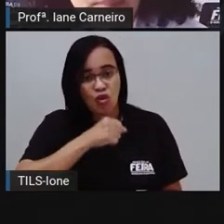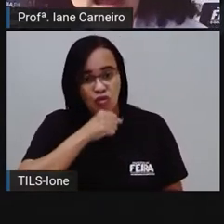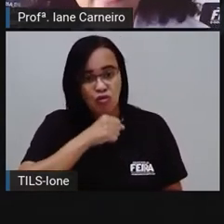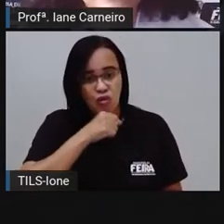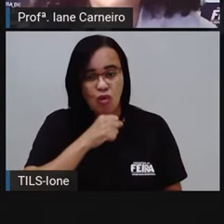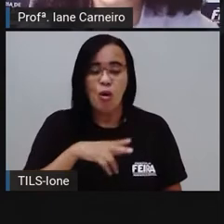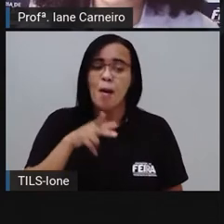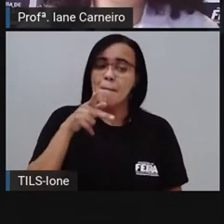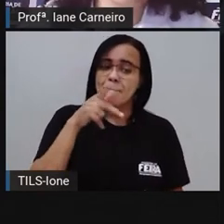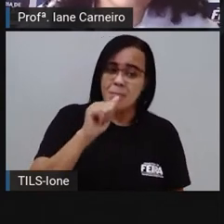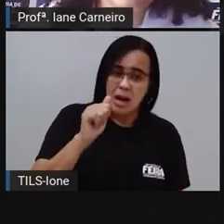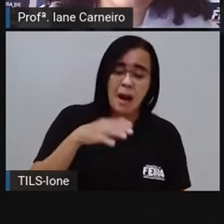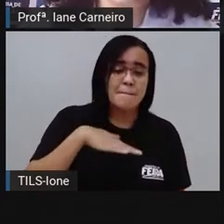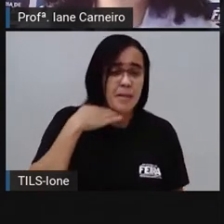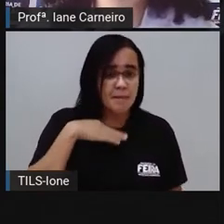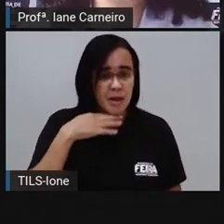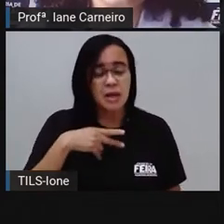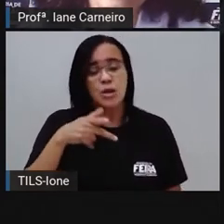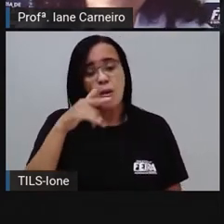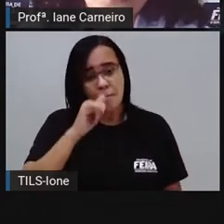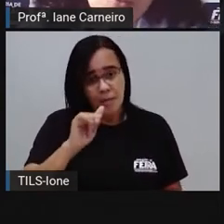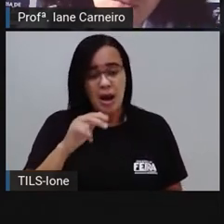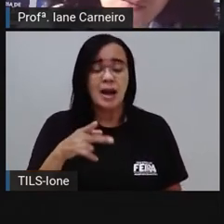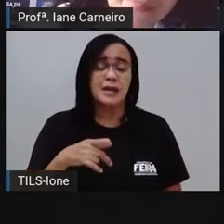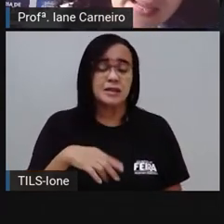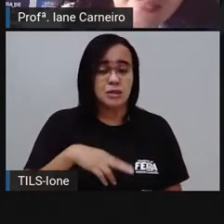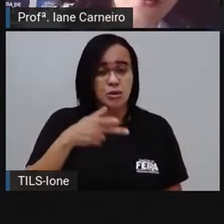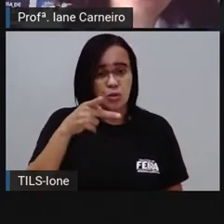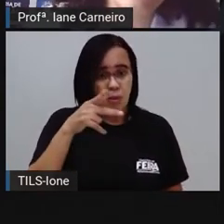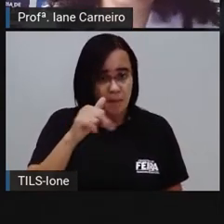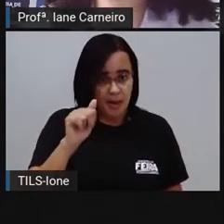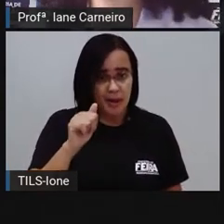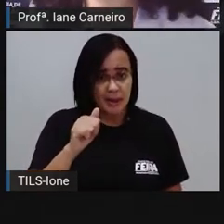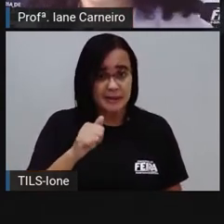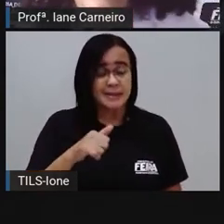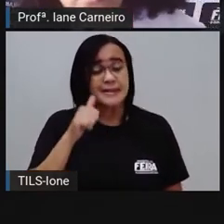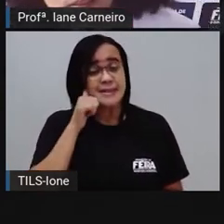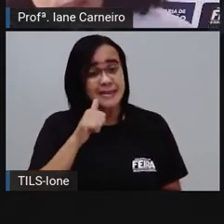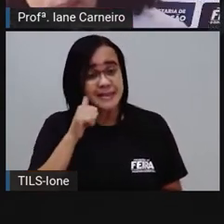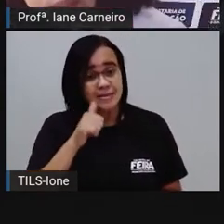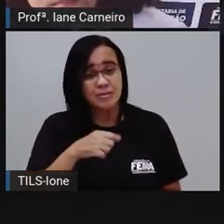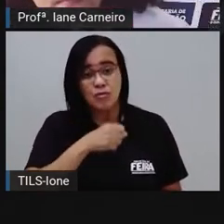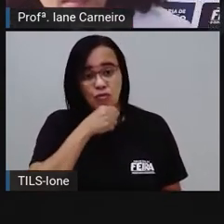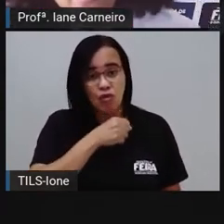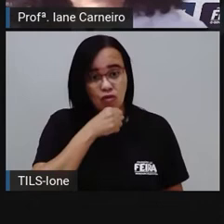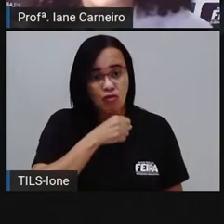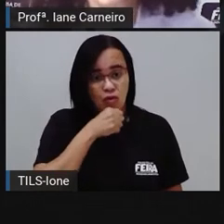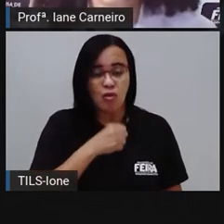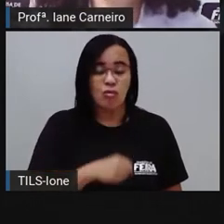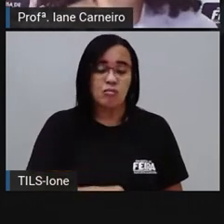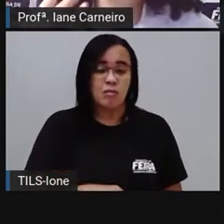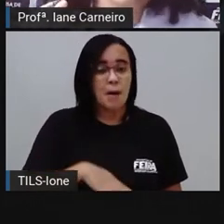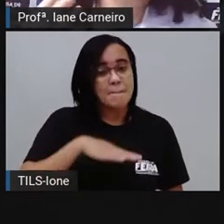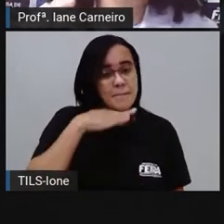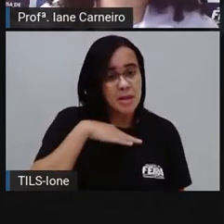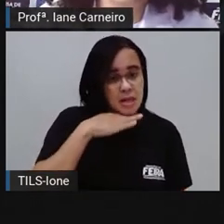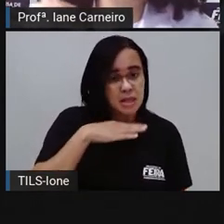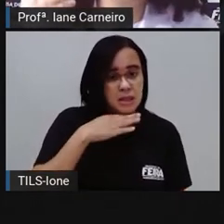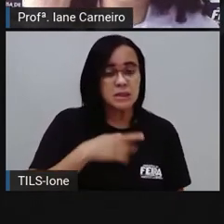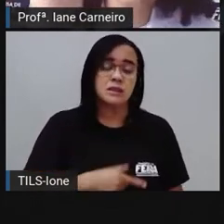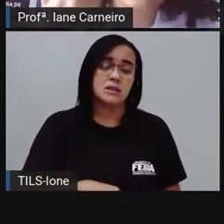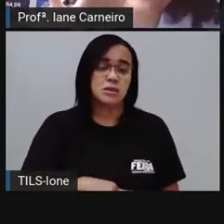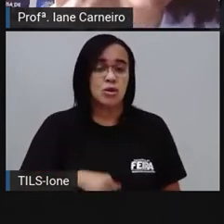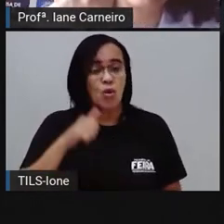nosso pai. E a avó é a mãe do nosso pai ou a mãe da nossa mãe, né? E aí a gente chama de